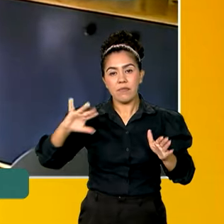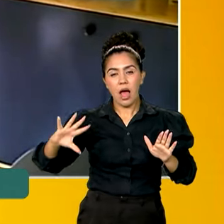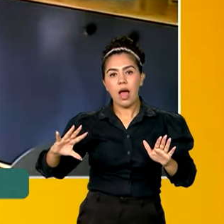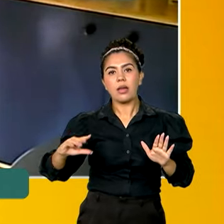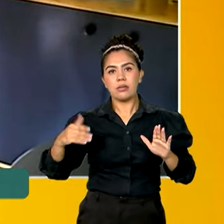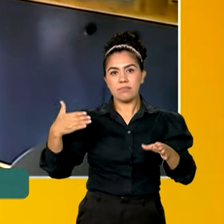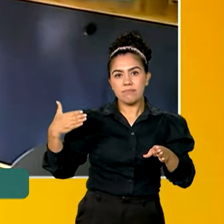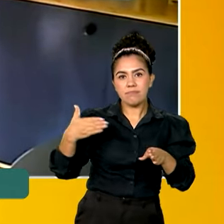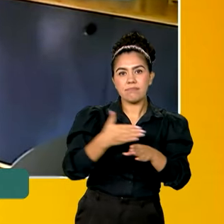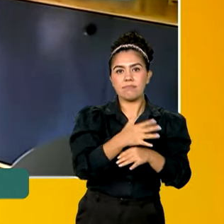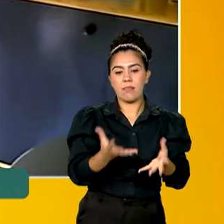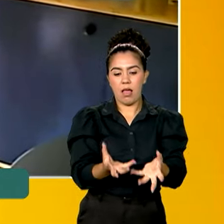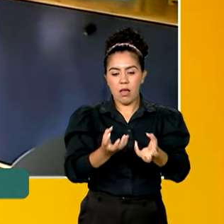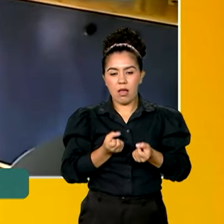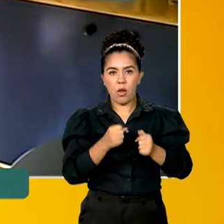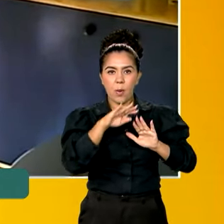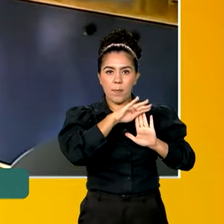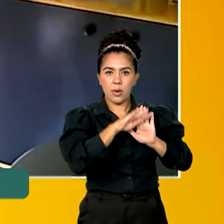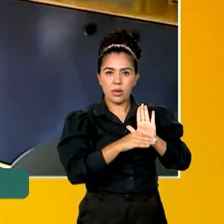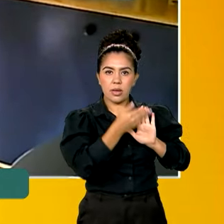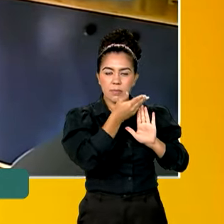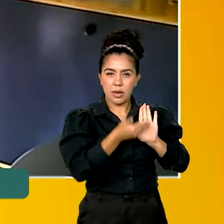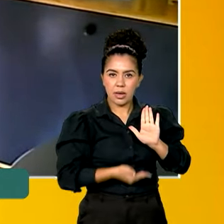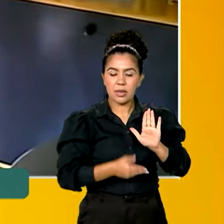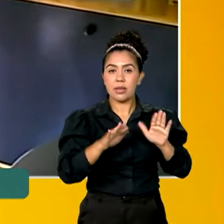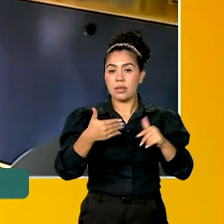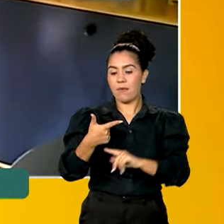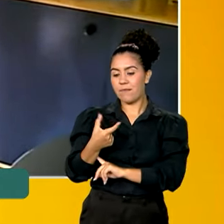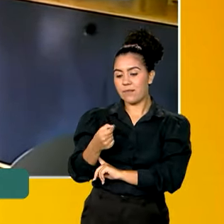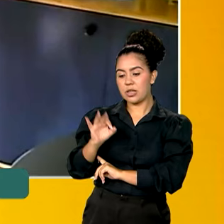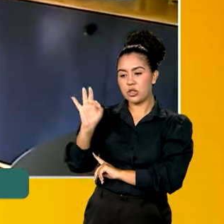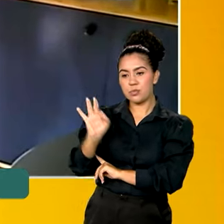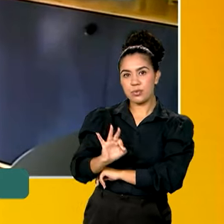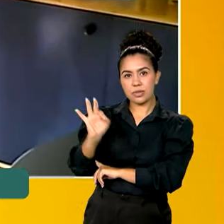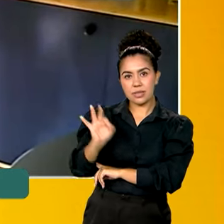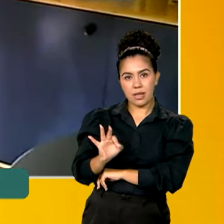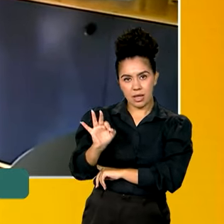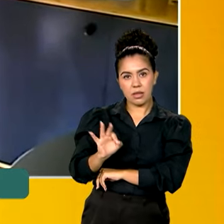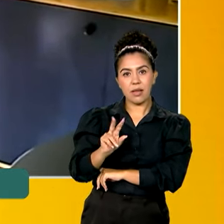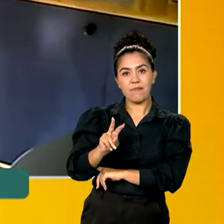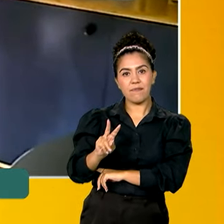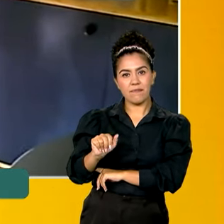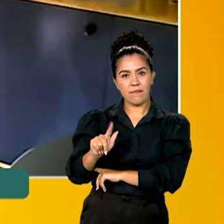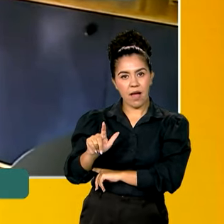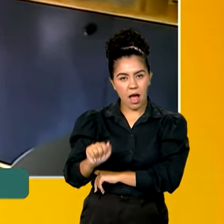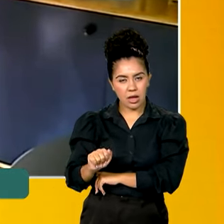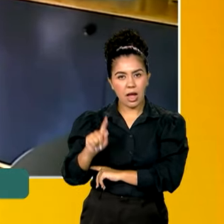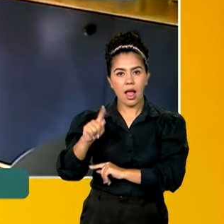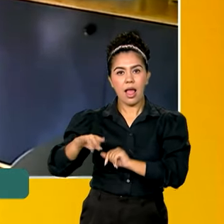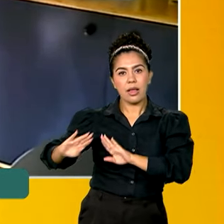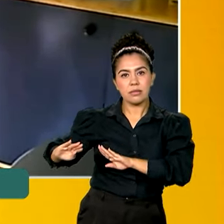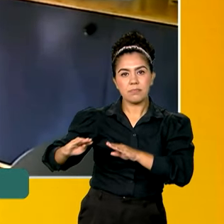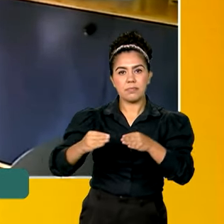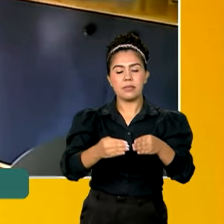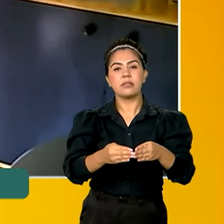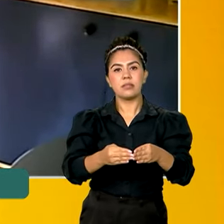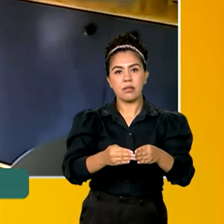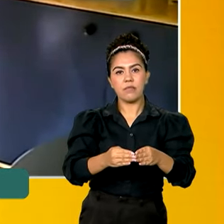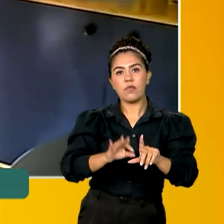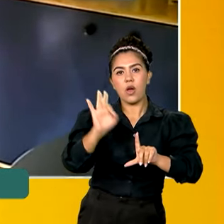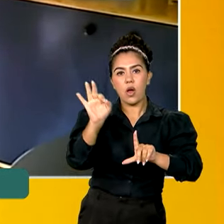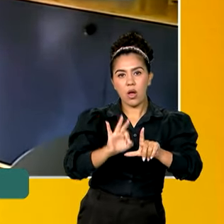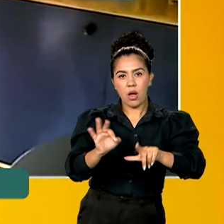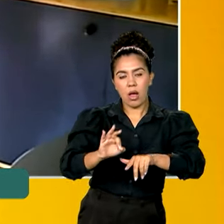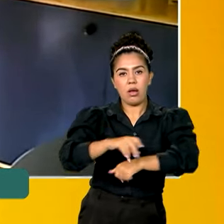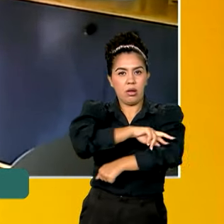observar esse regime de cotas. Então, 20% das vagas são destinadas para as cotas étnico